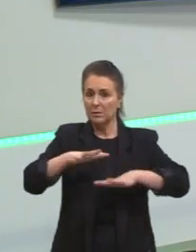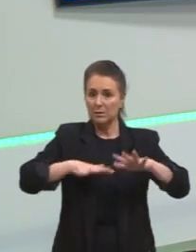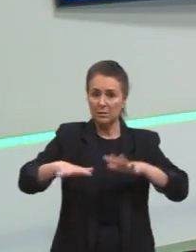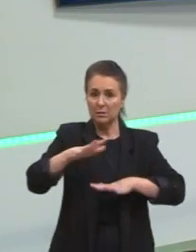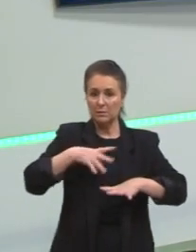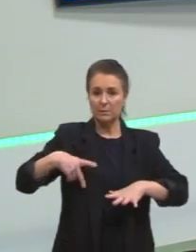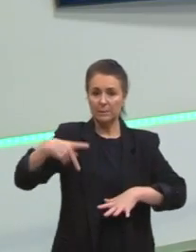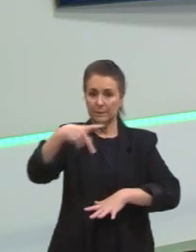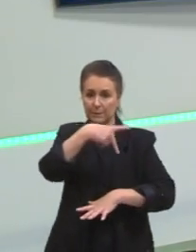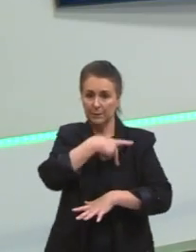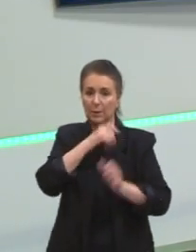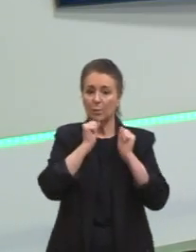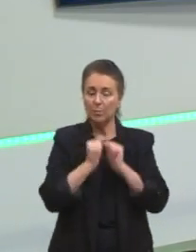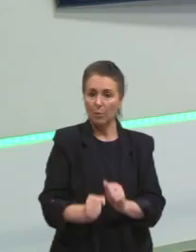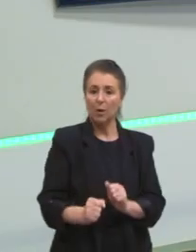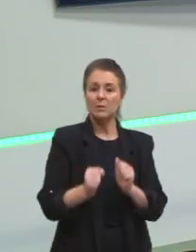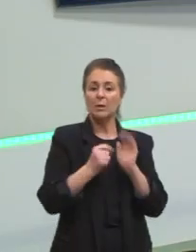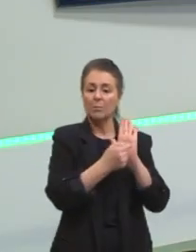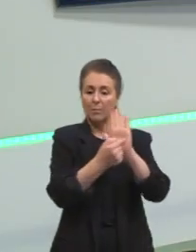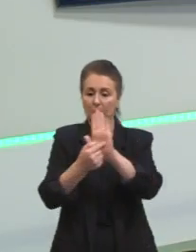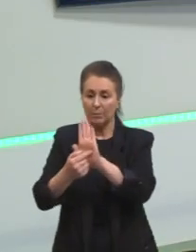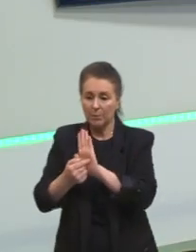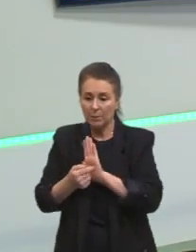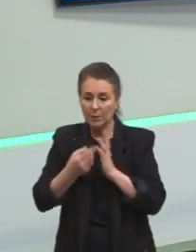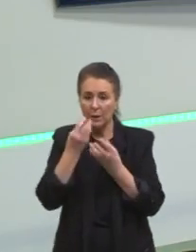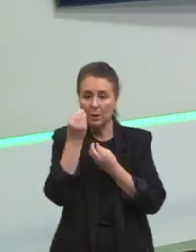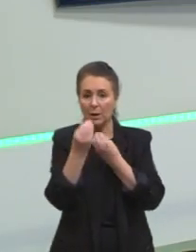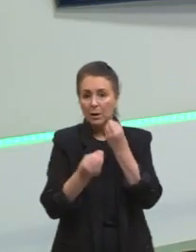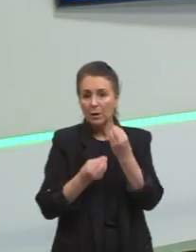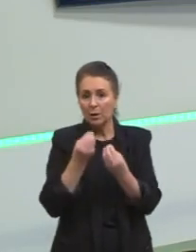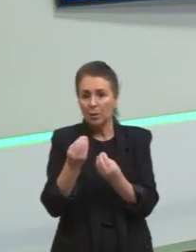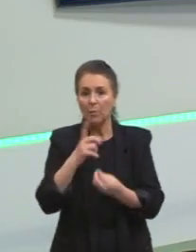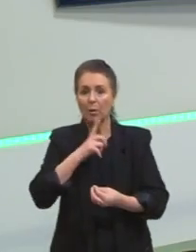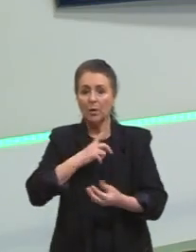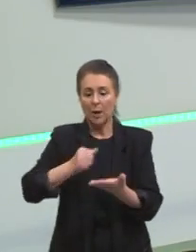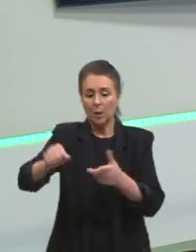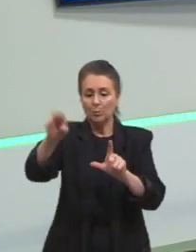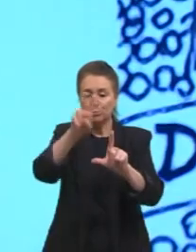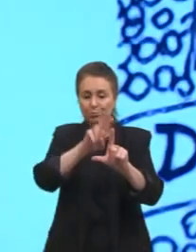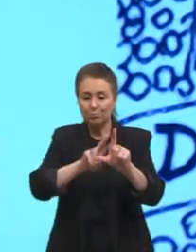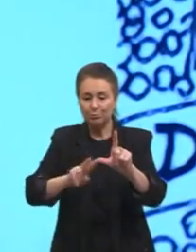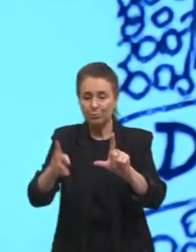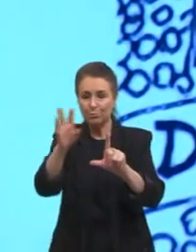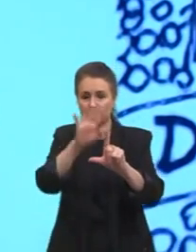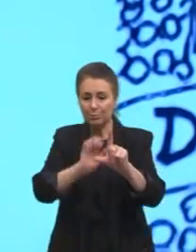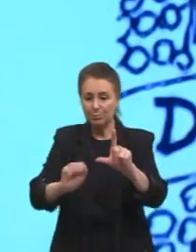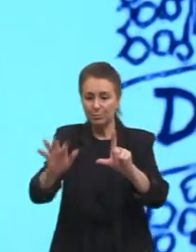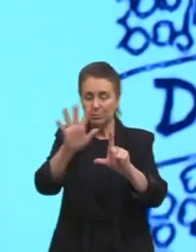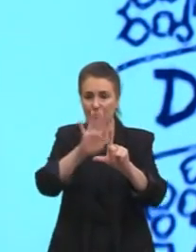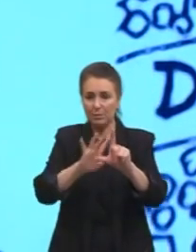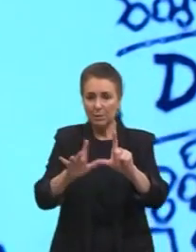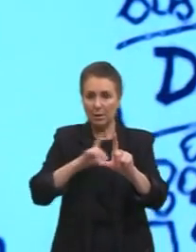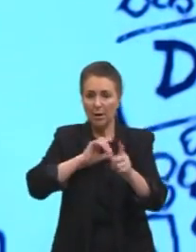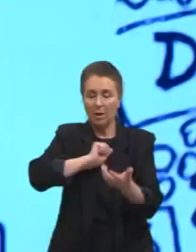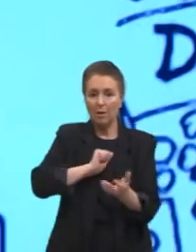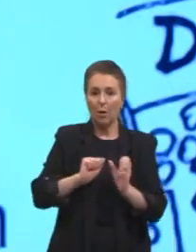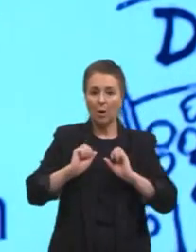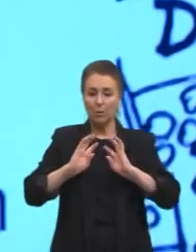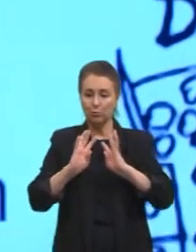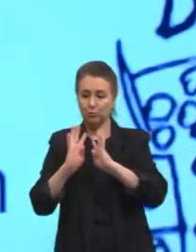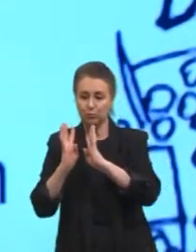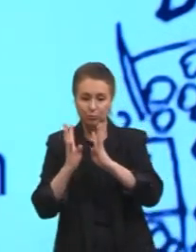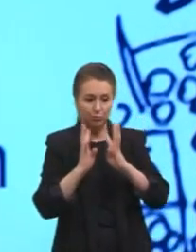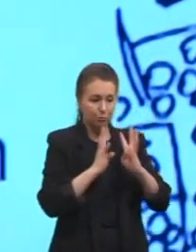e pode ser traduzida como... Então, aqui a gente tem uma charge, vários manifestantes, uma multidão,